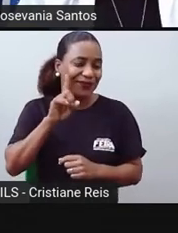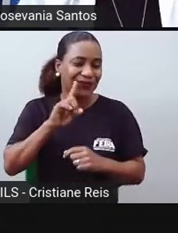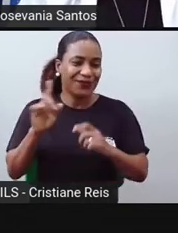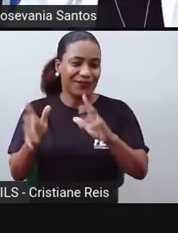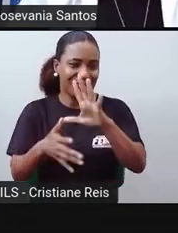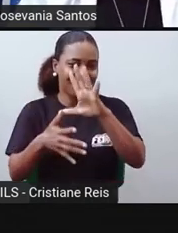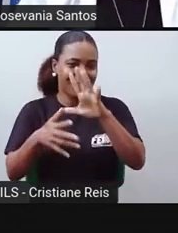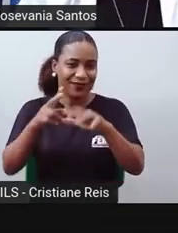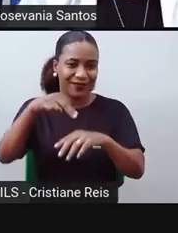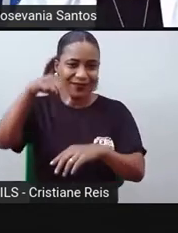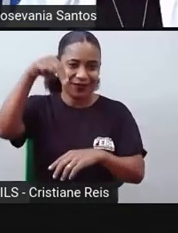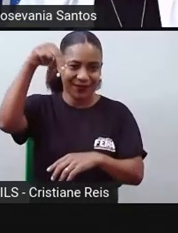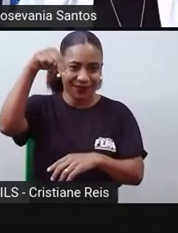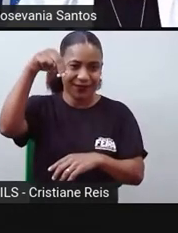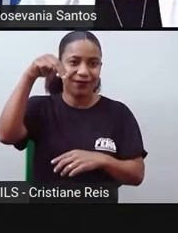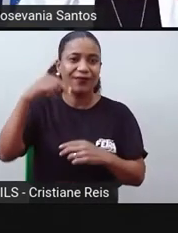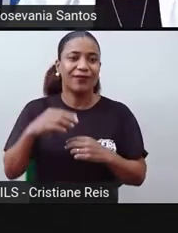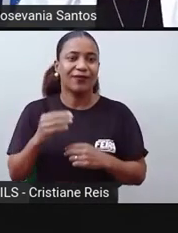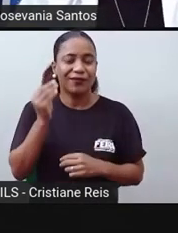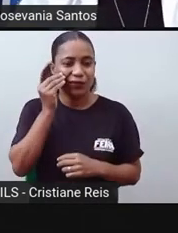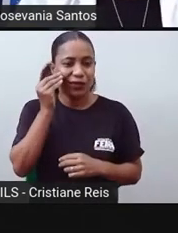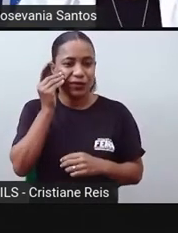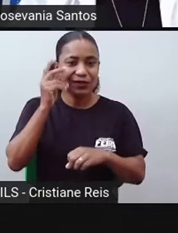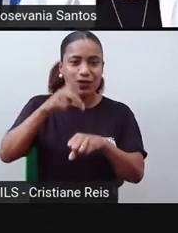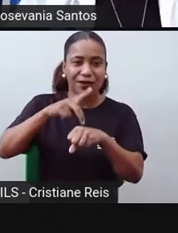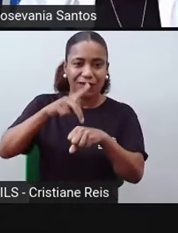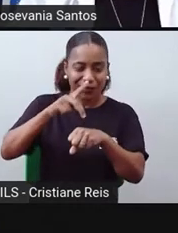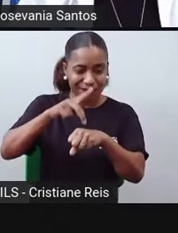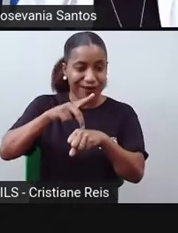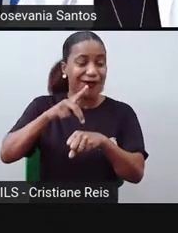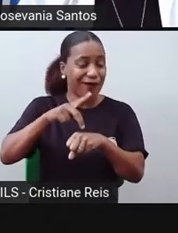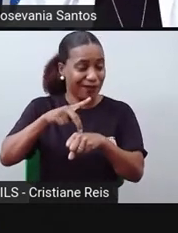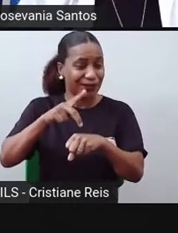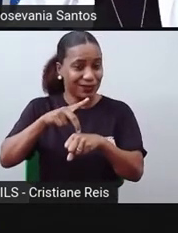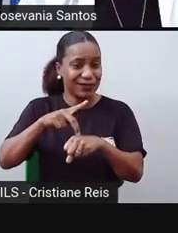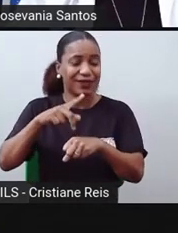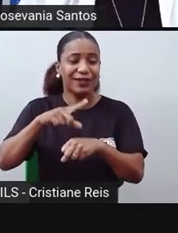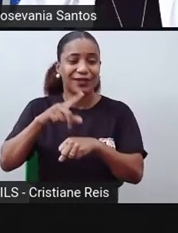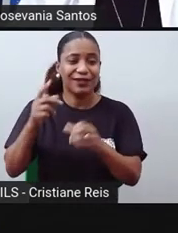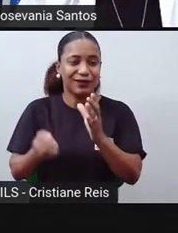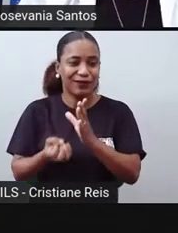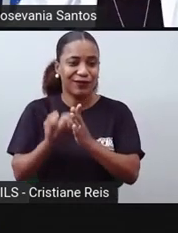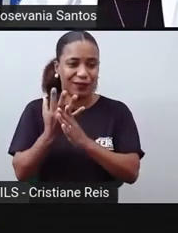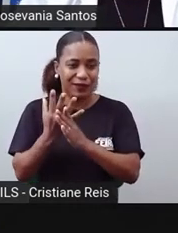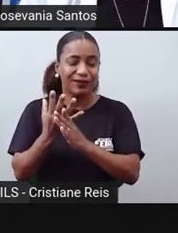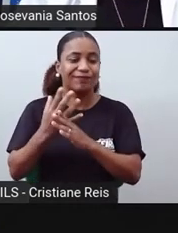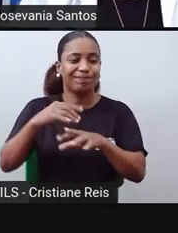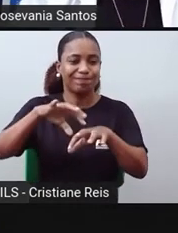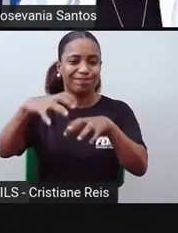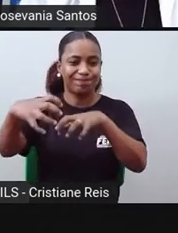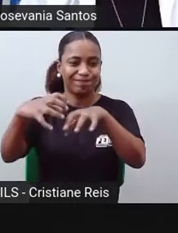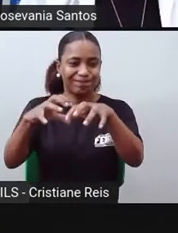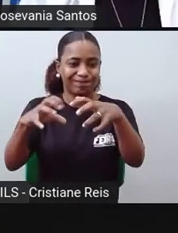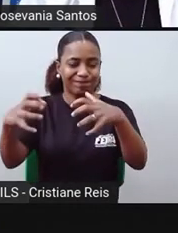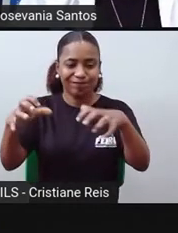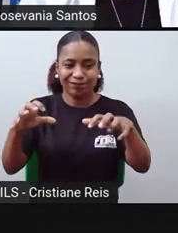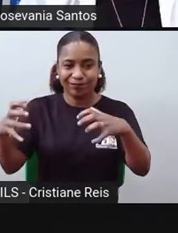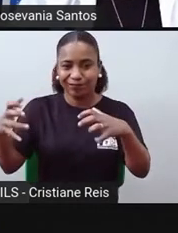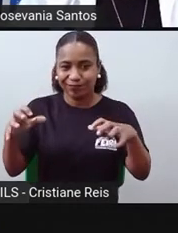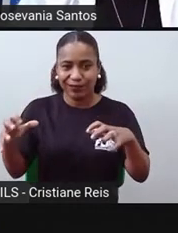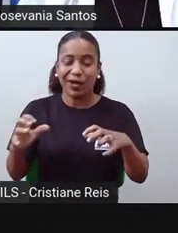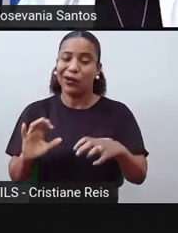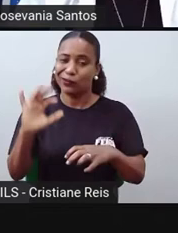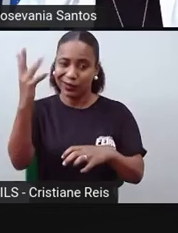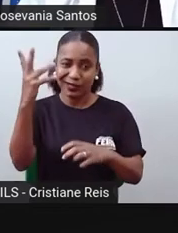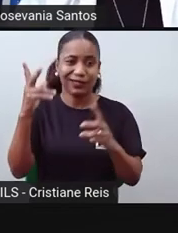Percebe a cor escura, tal, né? Das rochas, mas de qualquer forma, você vai perceber que ela é formada nesse processo